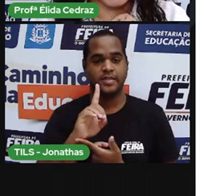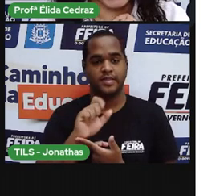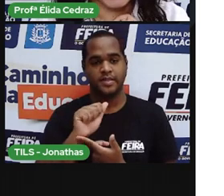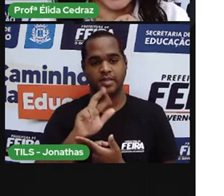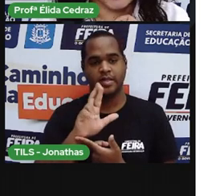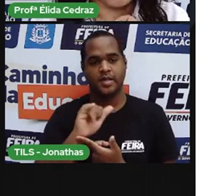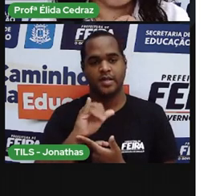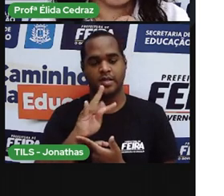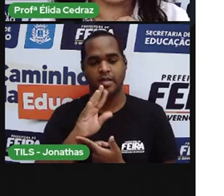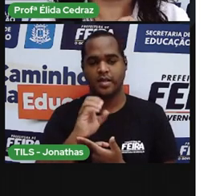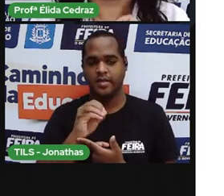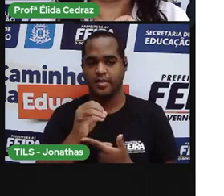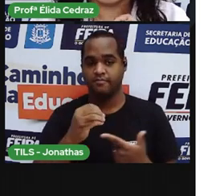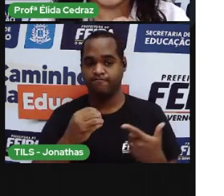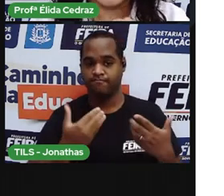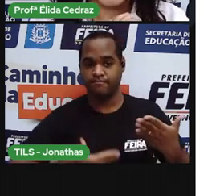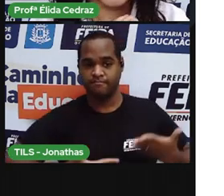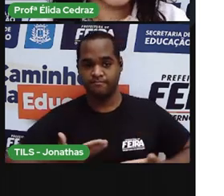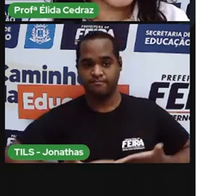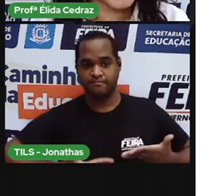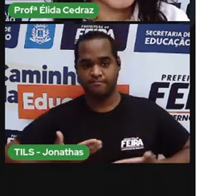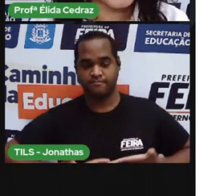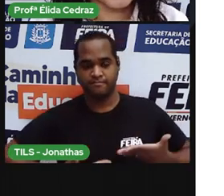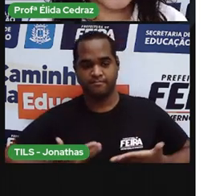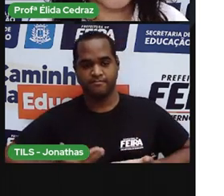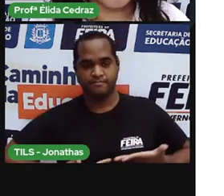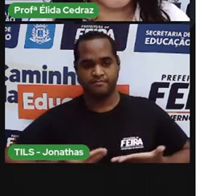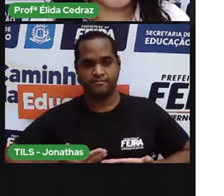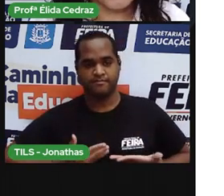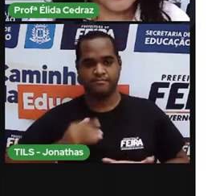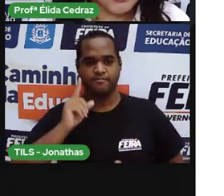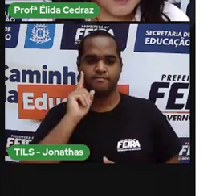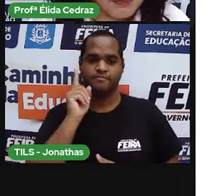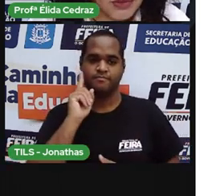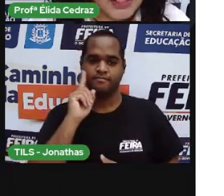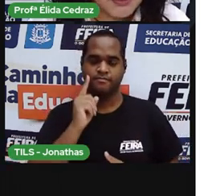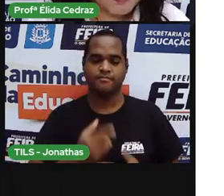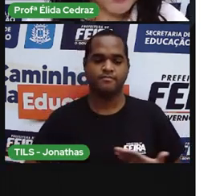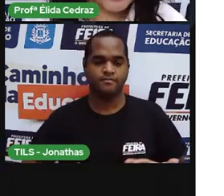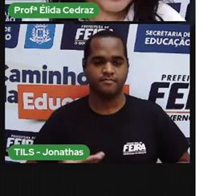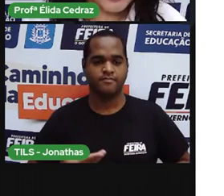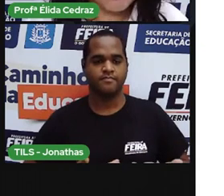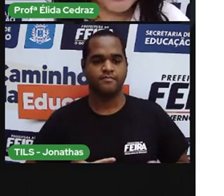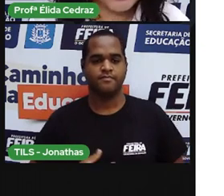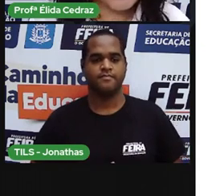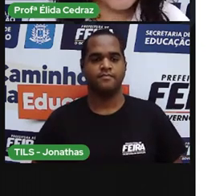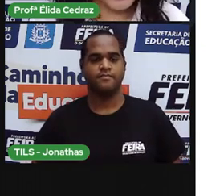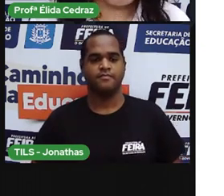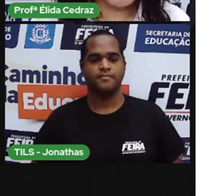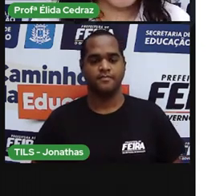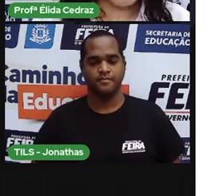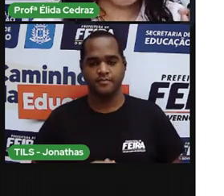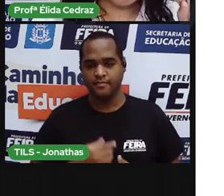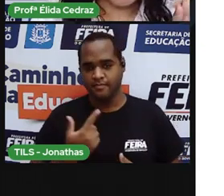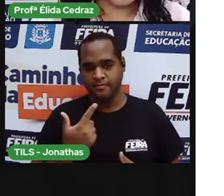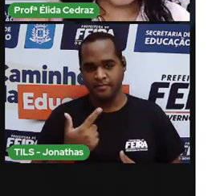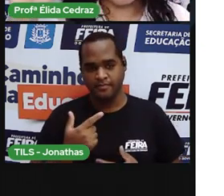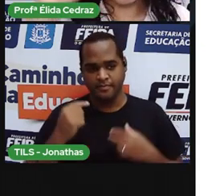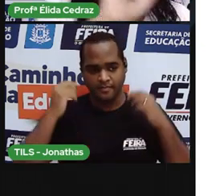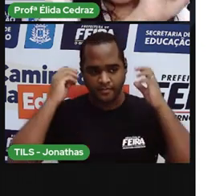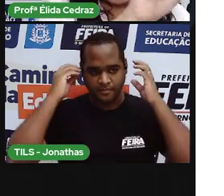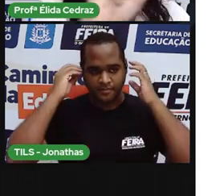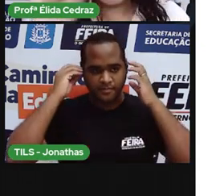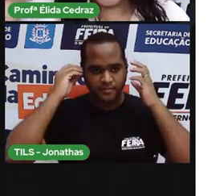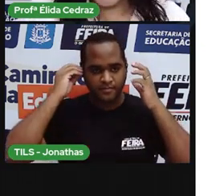diarista. Isso, diarista. A próxima palavra, você tem que procurar